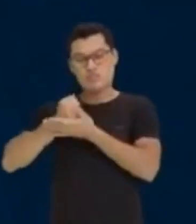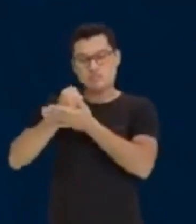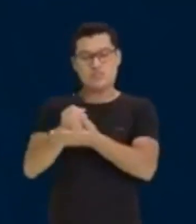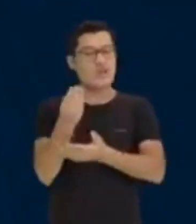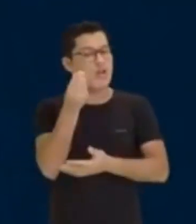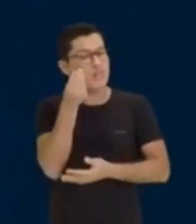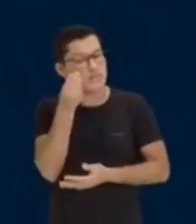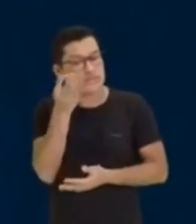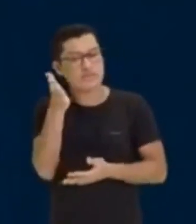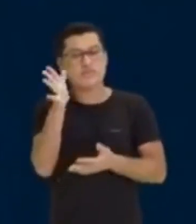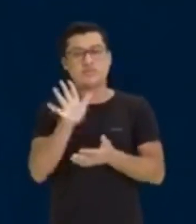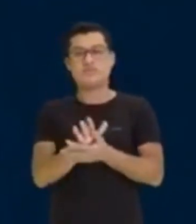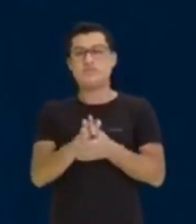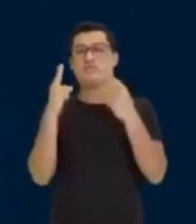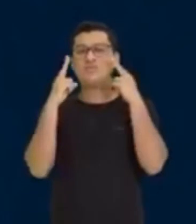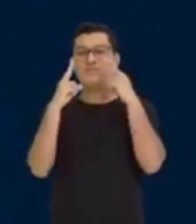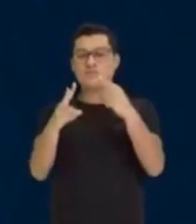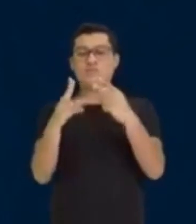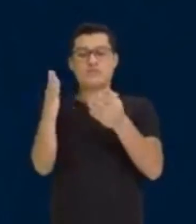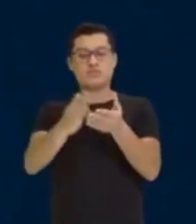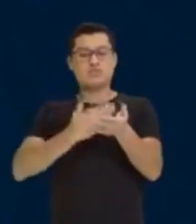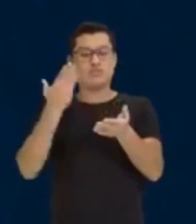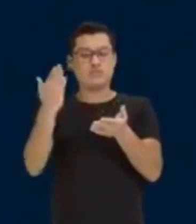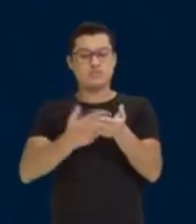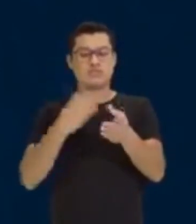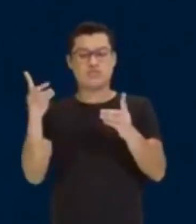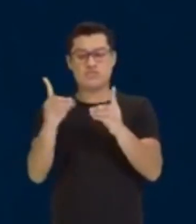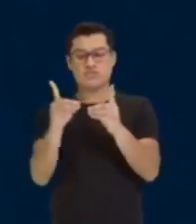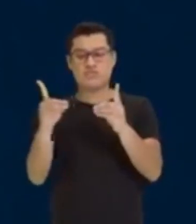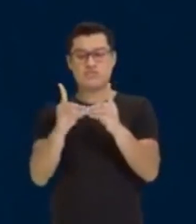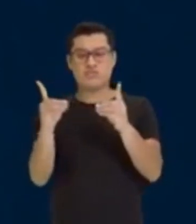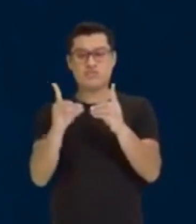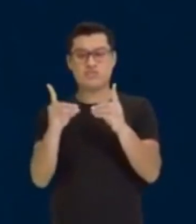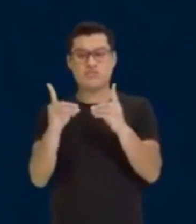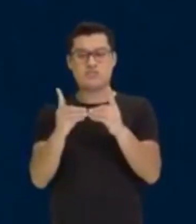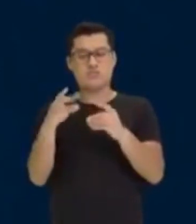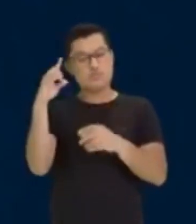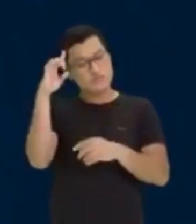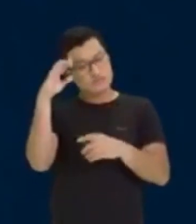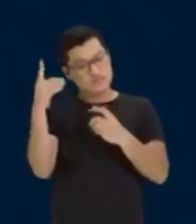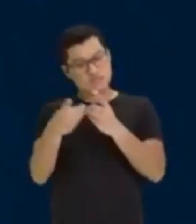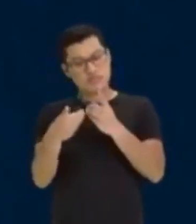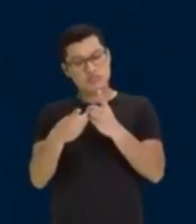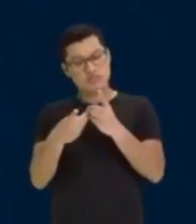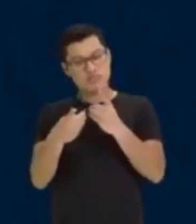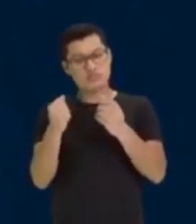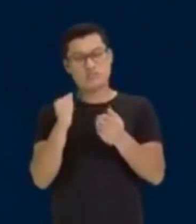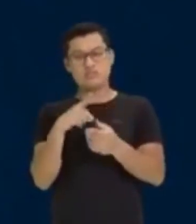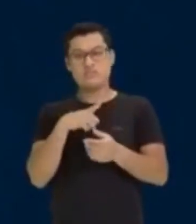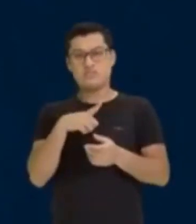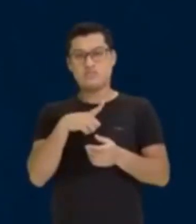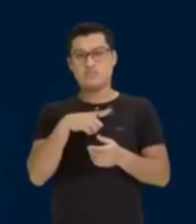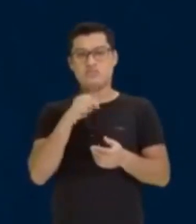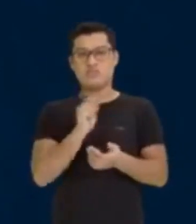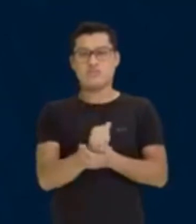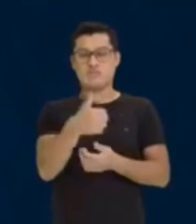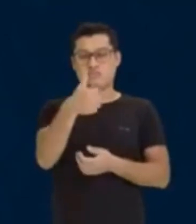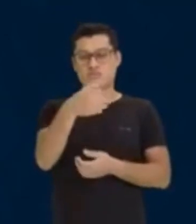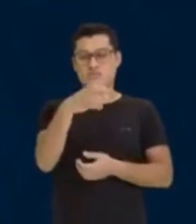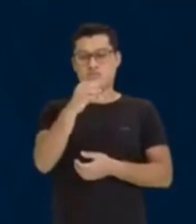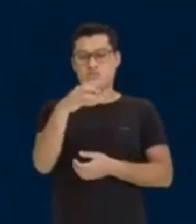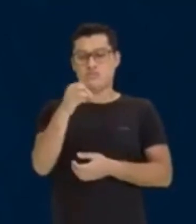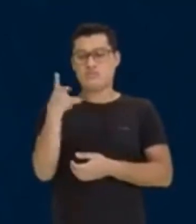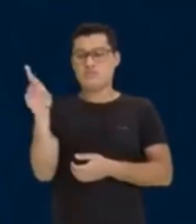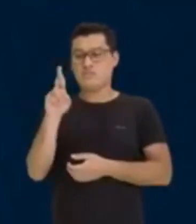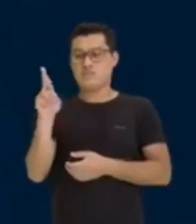atenção. Presta atenção que tu vai ver isso em livro didático. Vamos pensar aqui o seguinte, olha. Tu tens 100 reais. aí, pessoal, 100 reais.